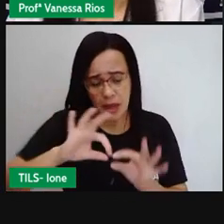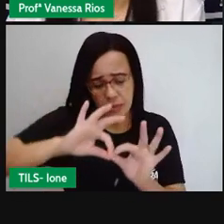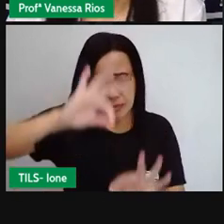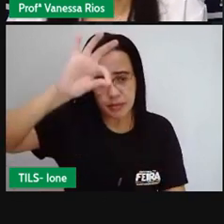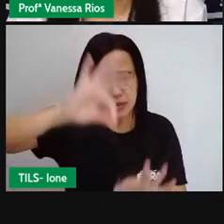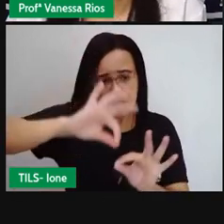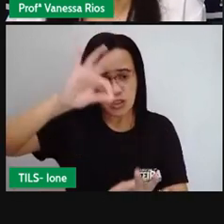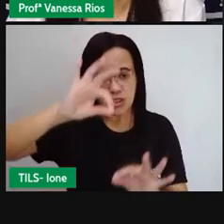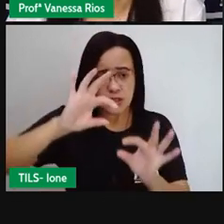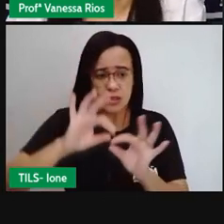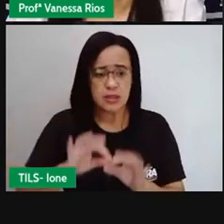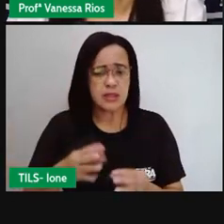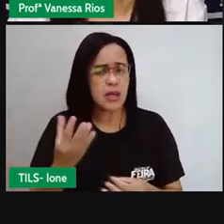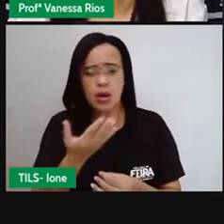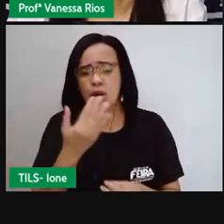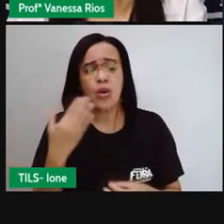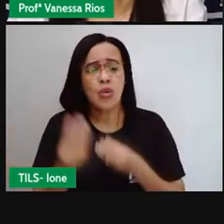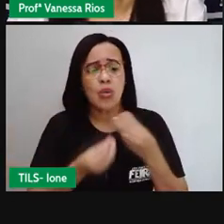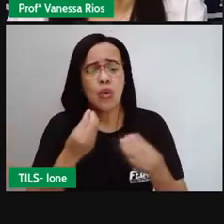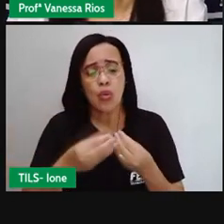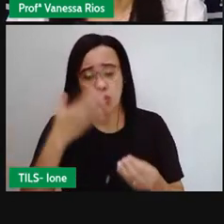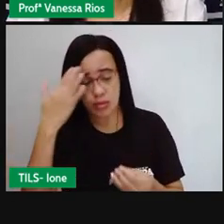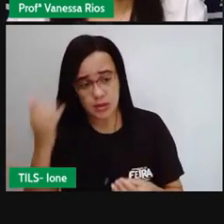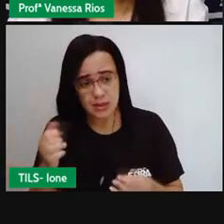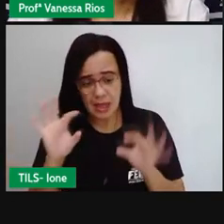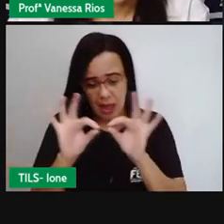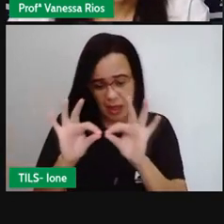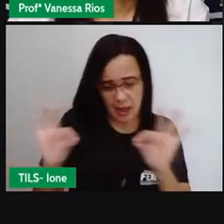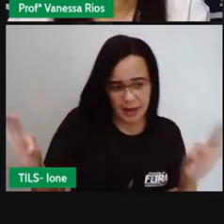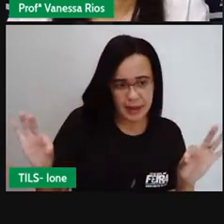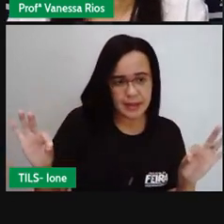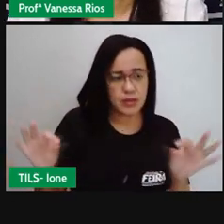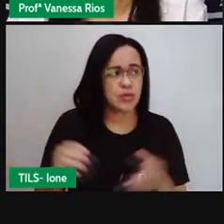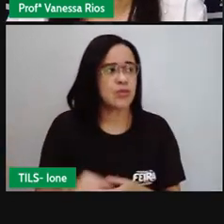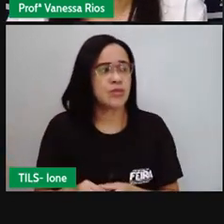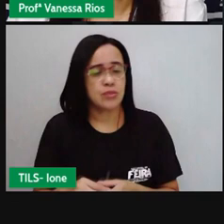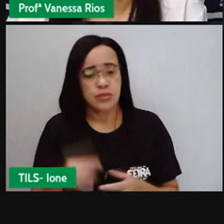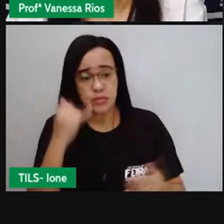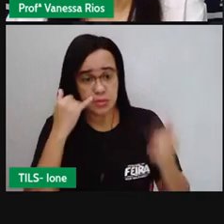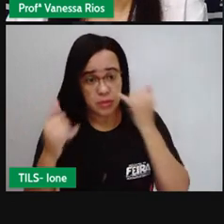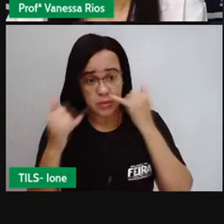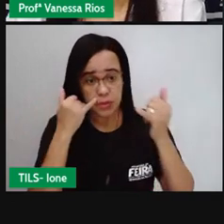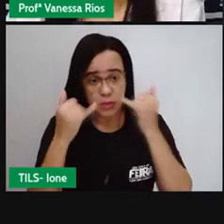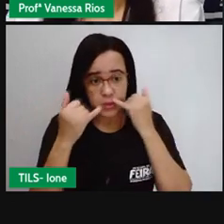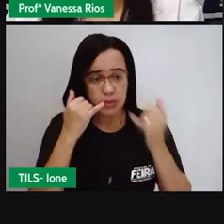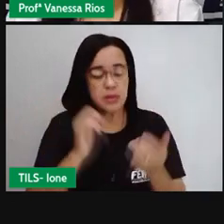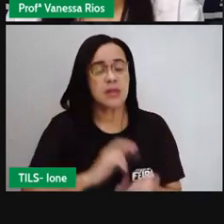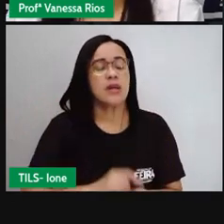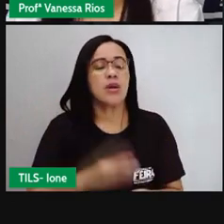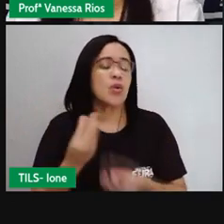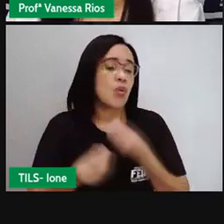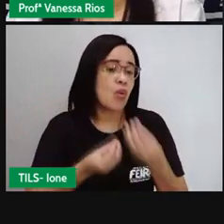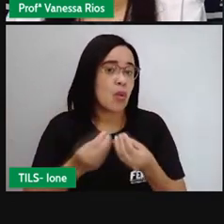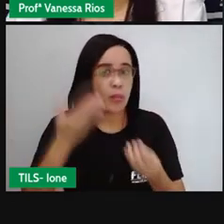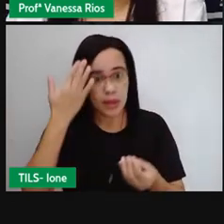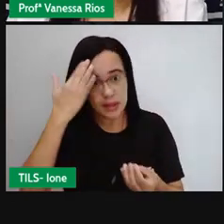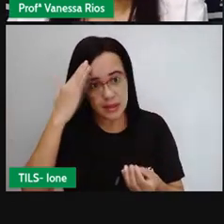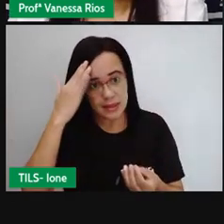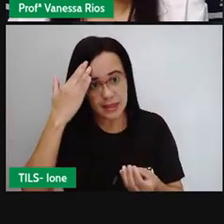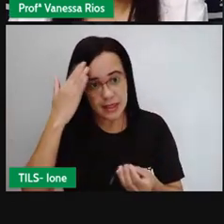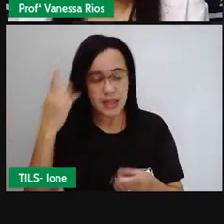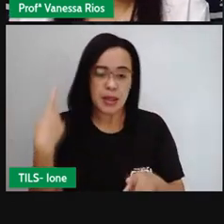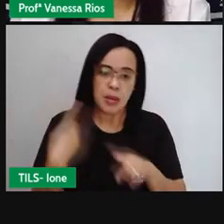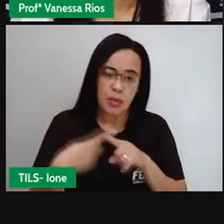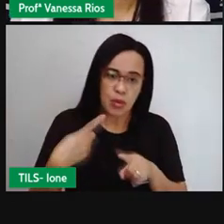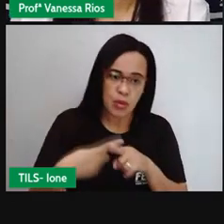reto? A gente vai continuar observando outras informações e entender por que que o ângulo é reto e de onde essa